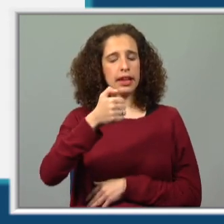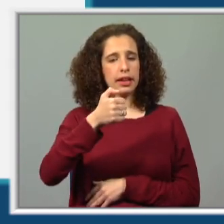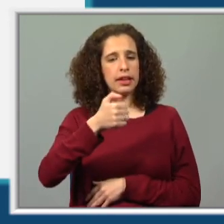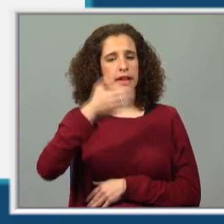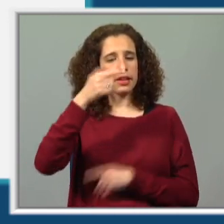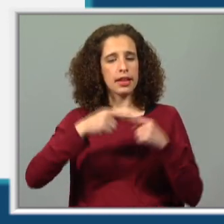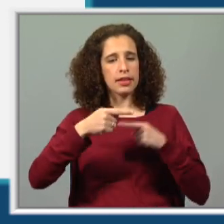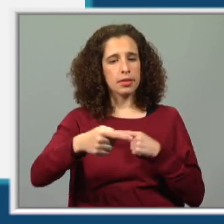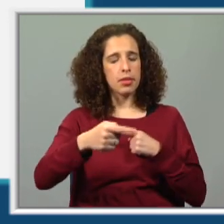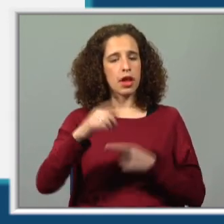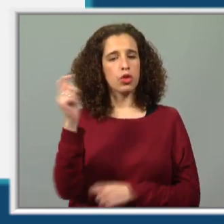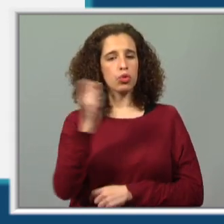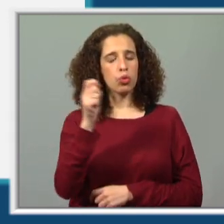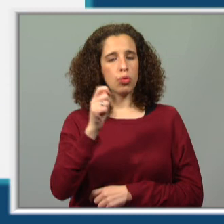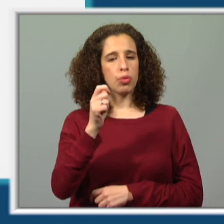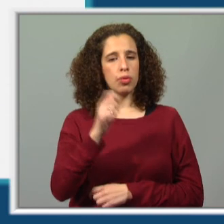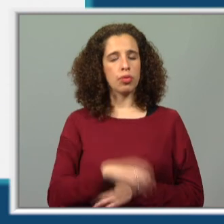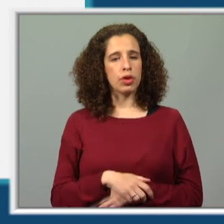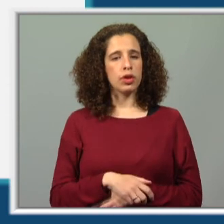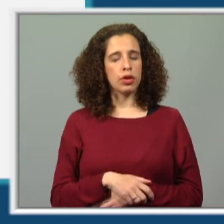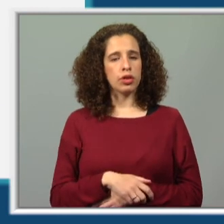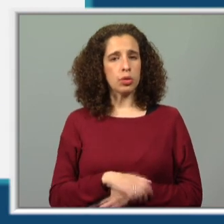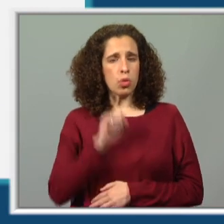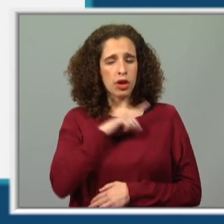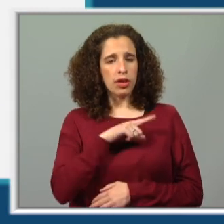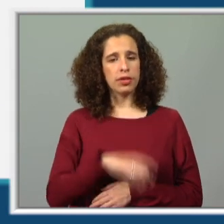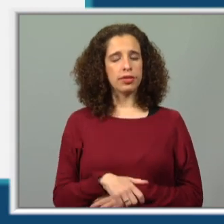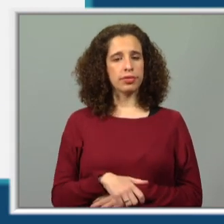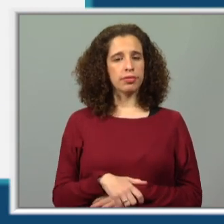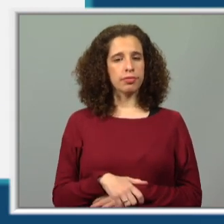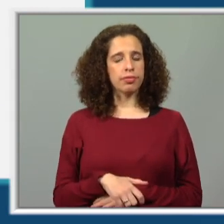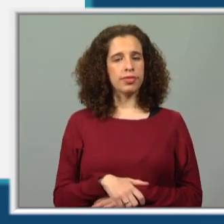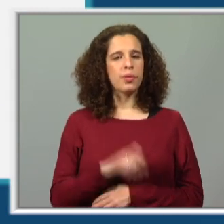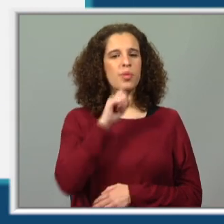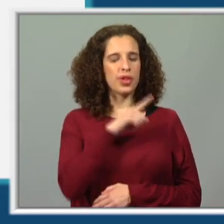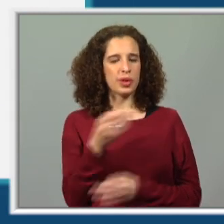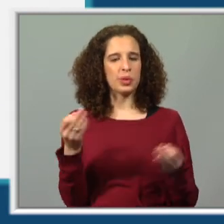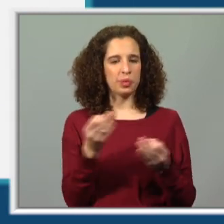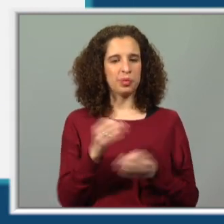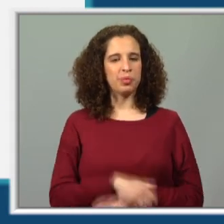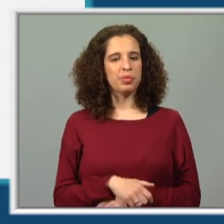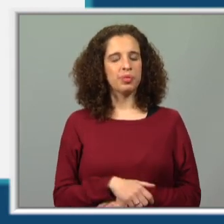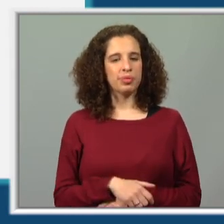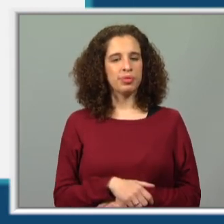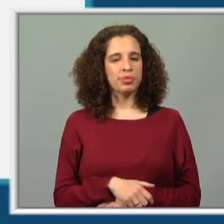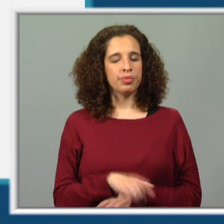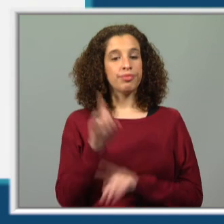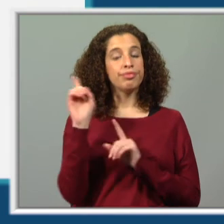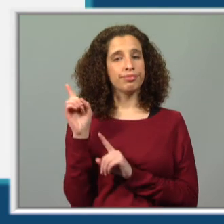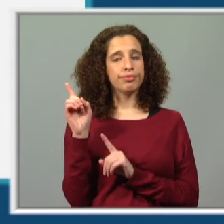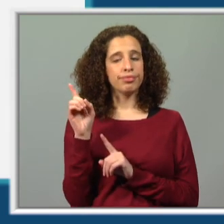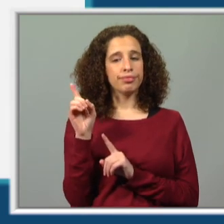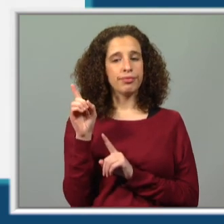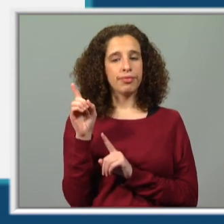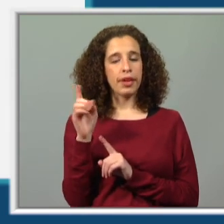semana do mês de... Podiam? Hum? Podiam, pois. Ora, aqui estão